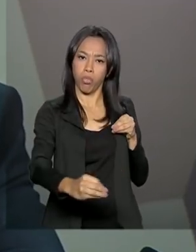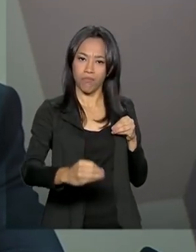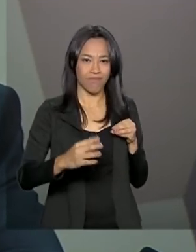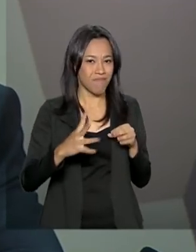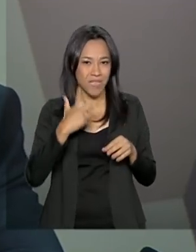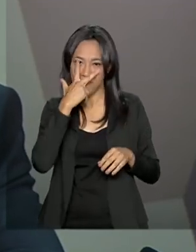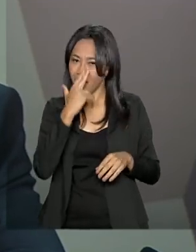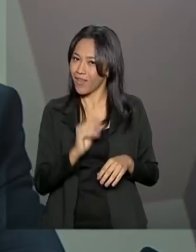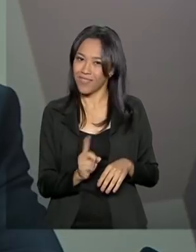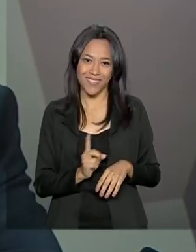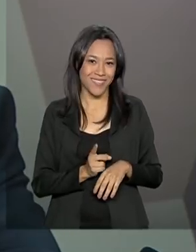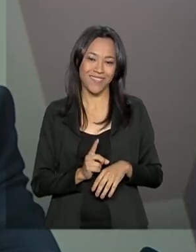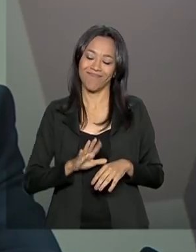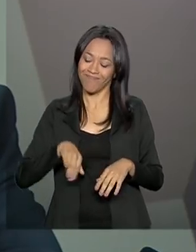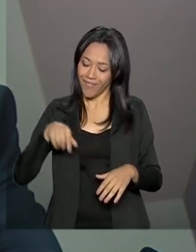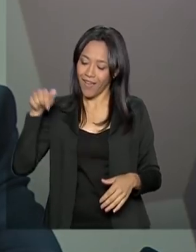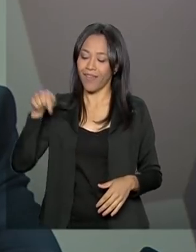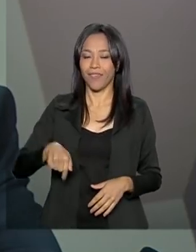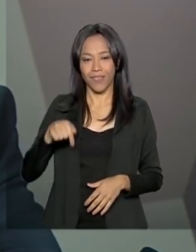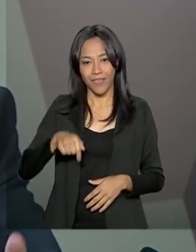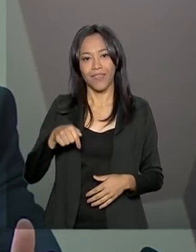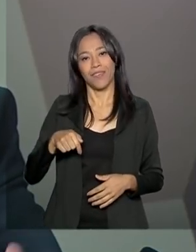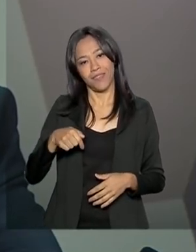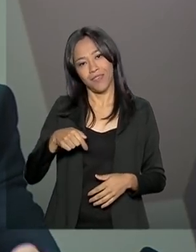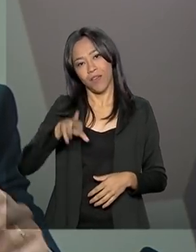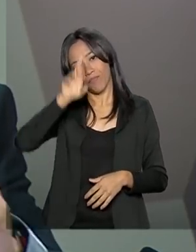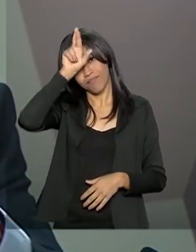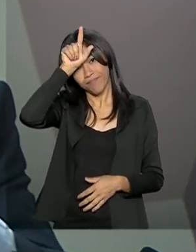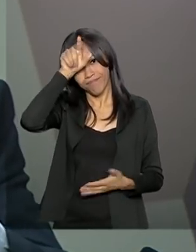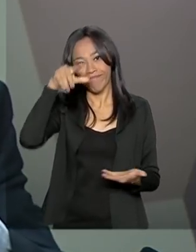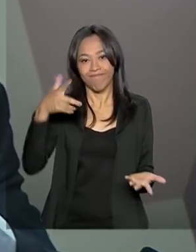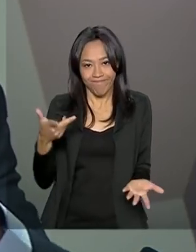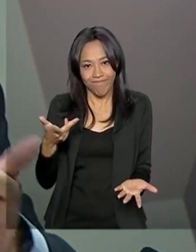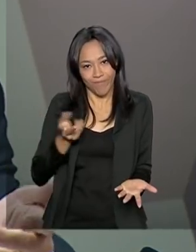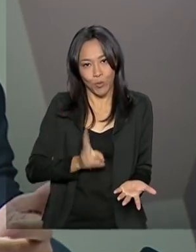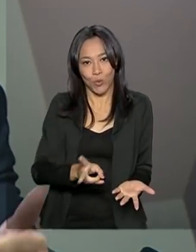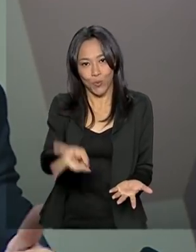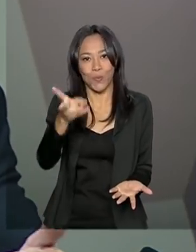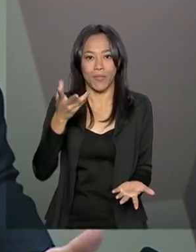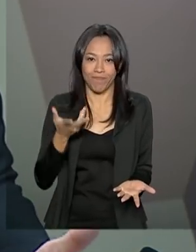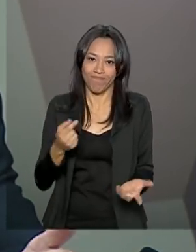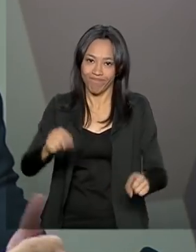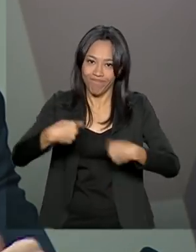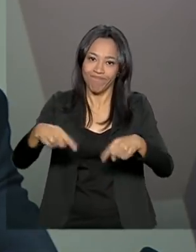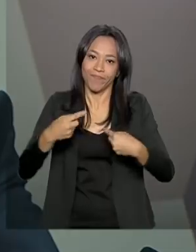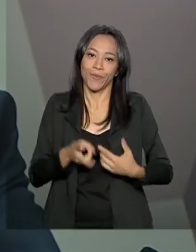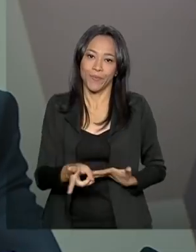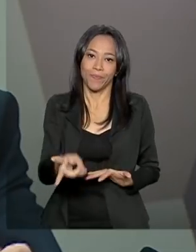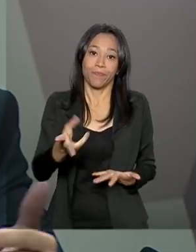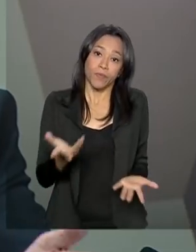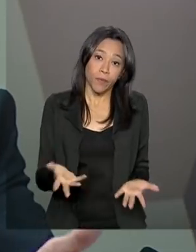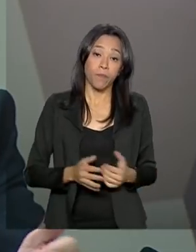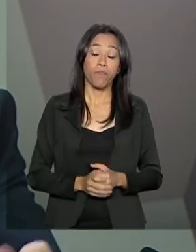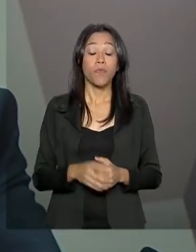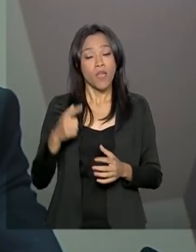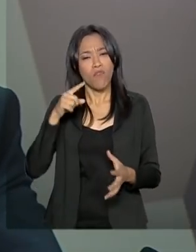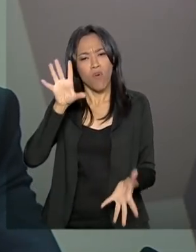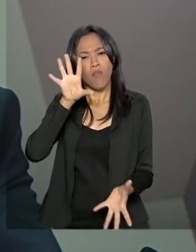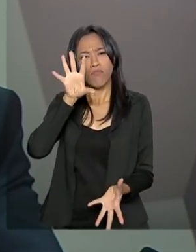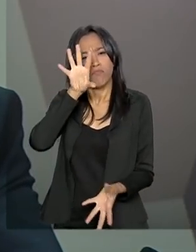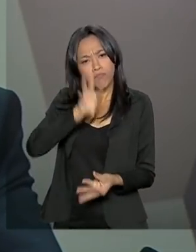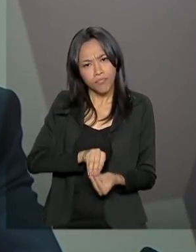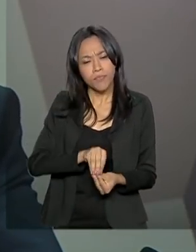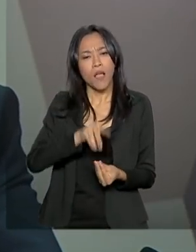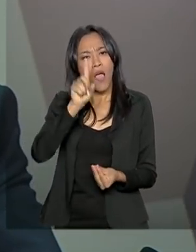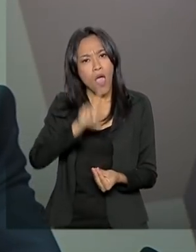pelo jeito, aqui me enganei. O que existe aqui, de fato, e para resumir, é